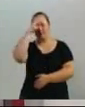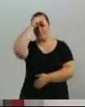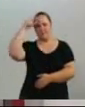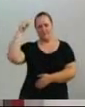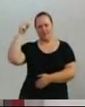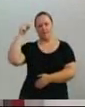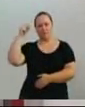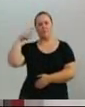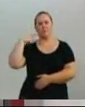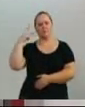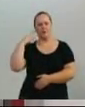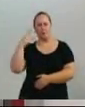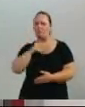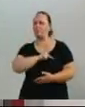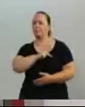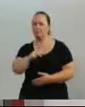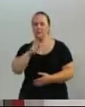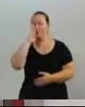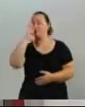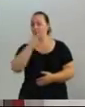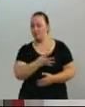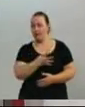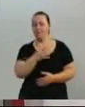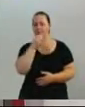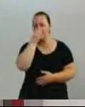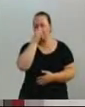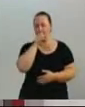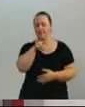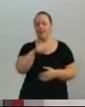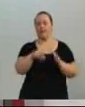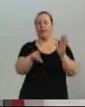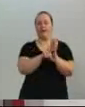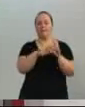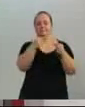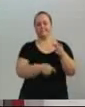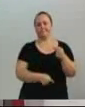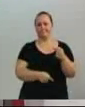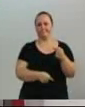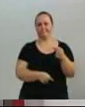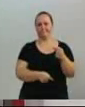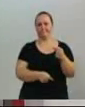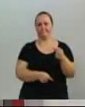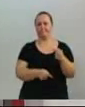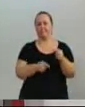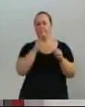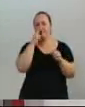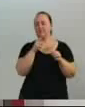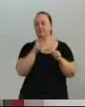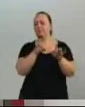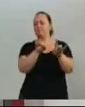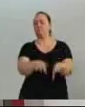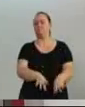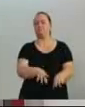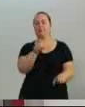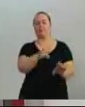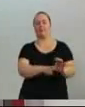vereador-presidente, acusava o ex-prefeito de descumprir a lei de responsabilidade fiscal e deixar esse débito, e deixar